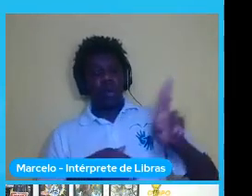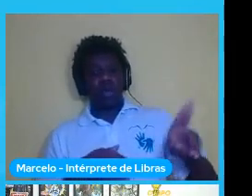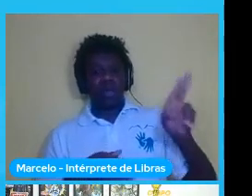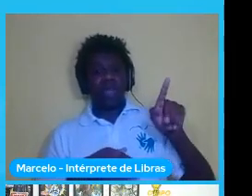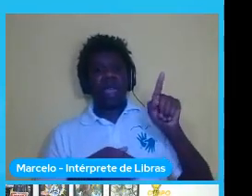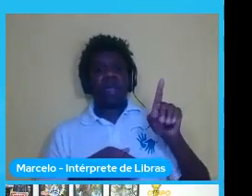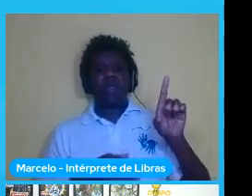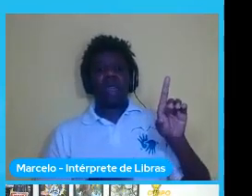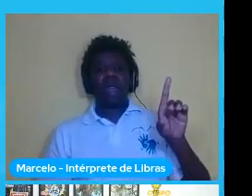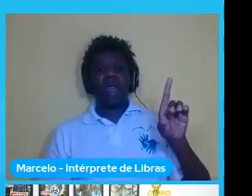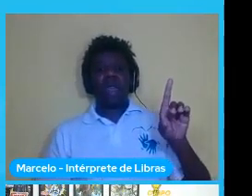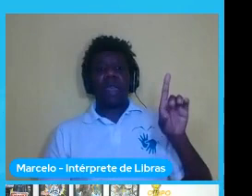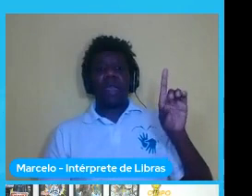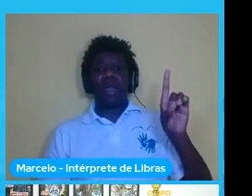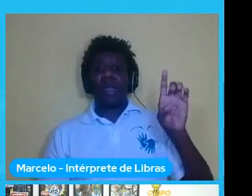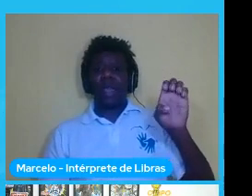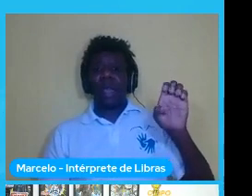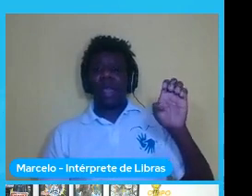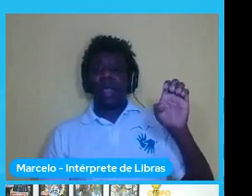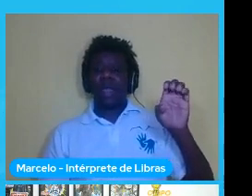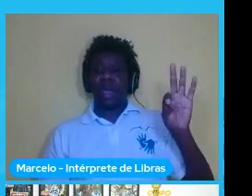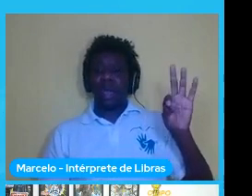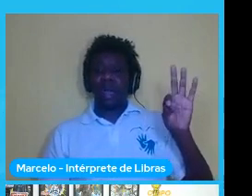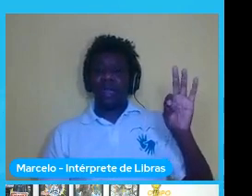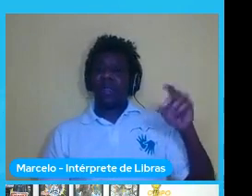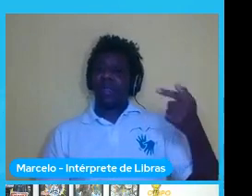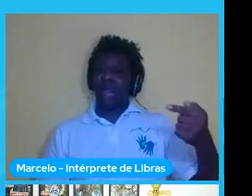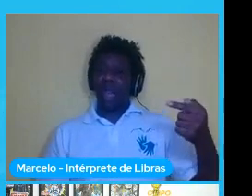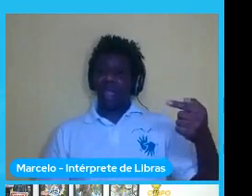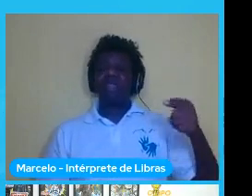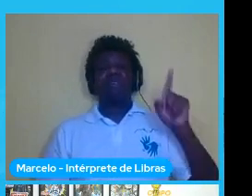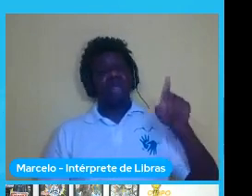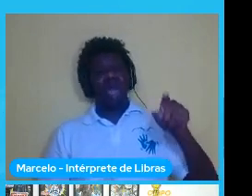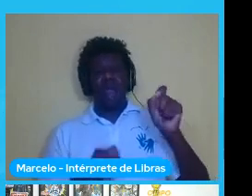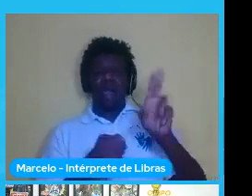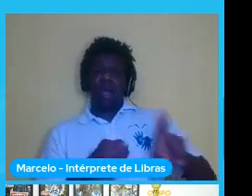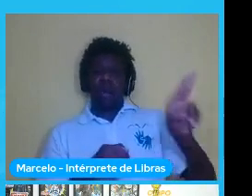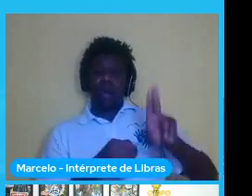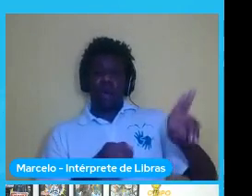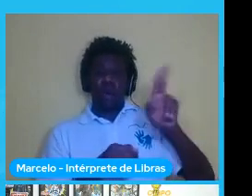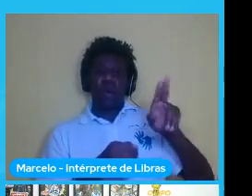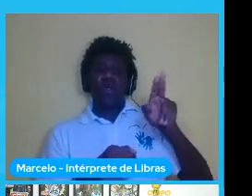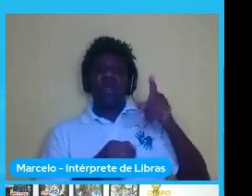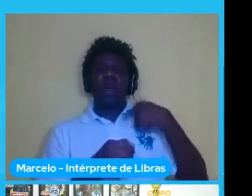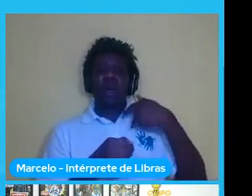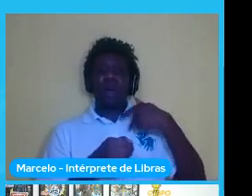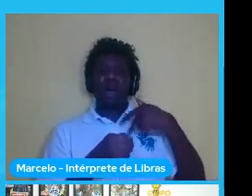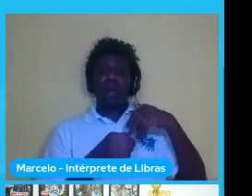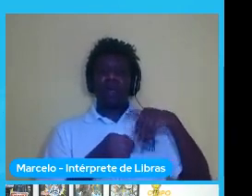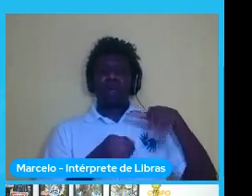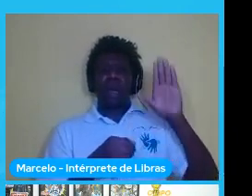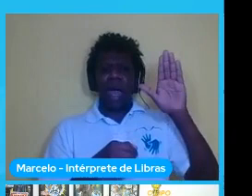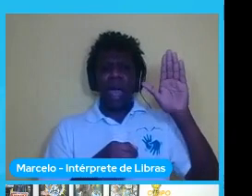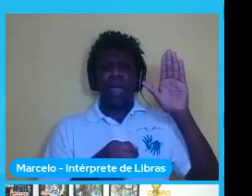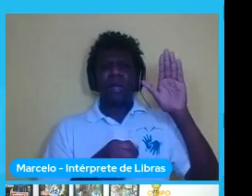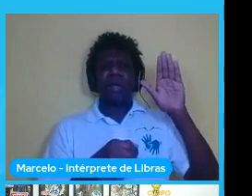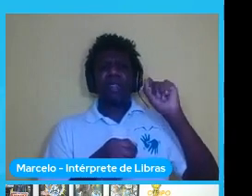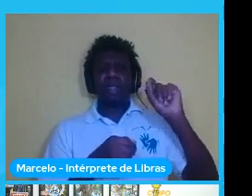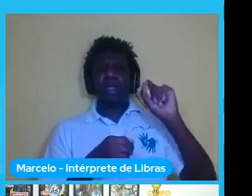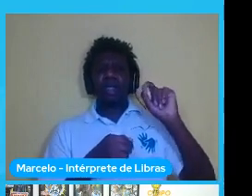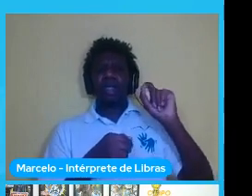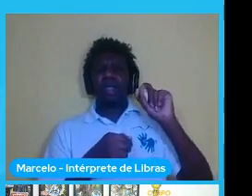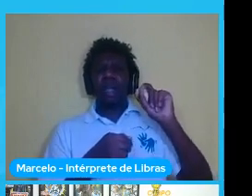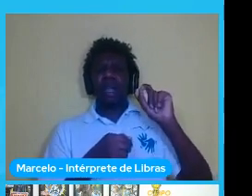do Fairface ele é um dataset que ele se preocupa bastante com a parte de ser justo com